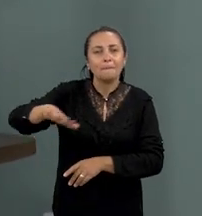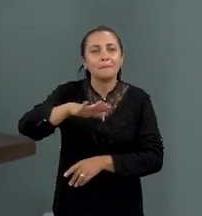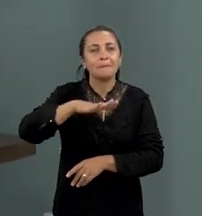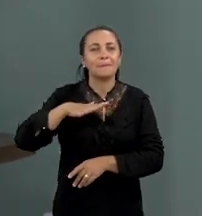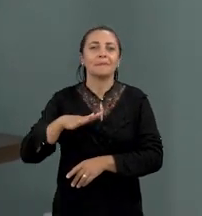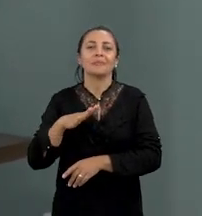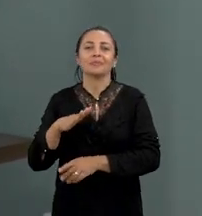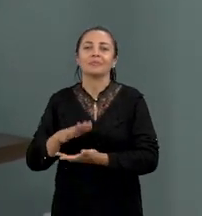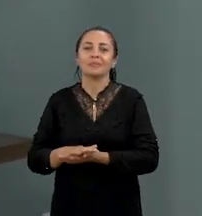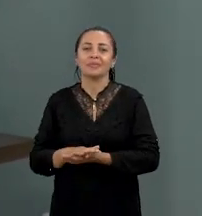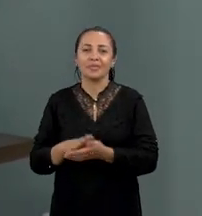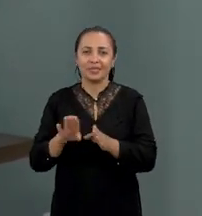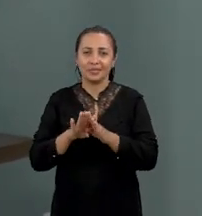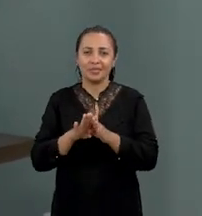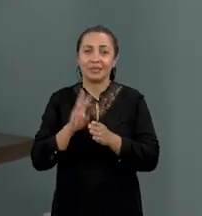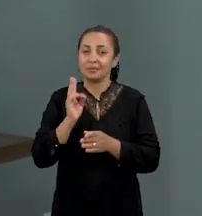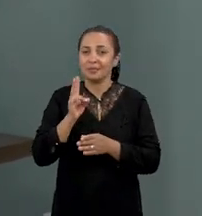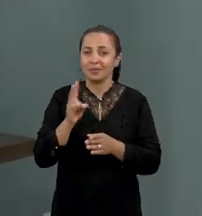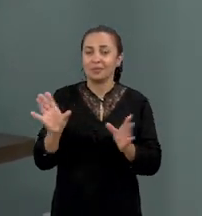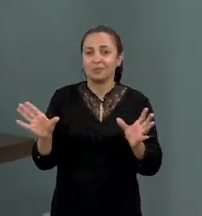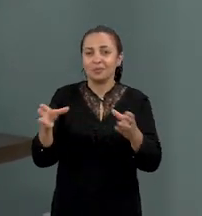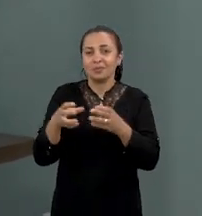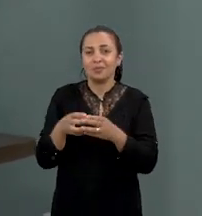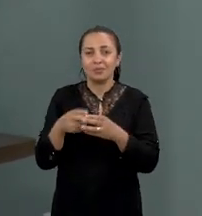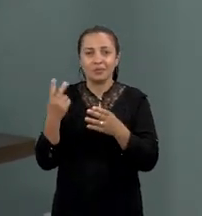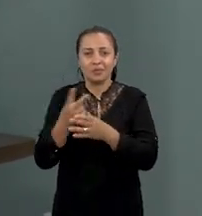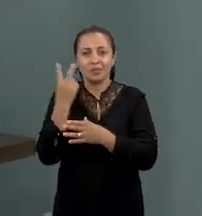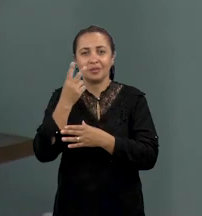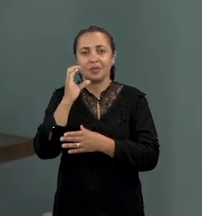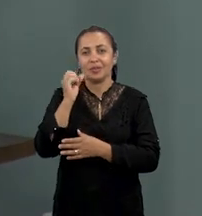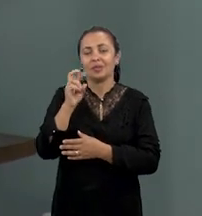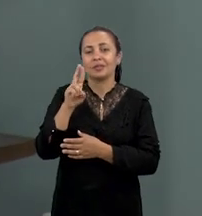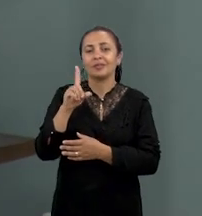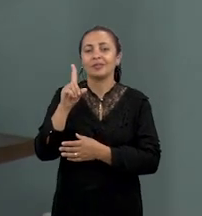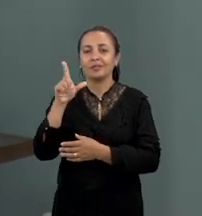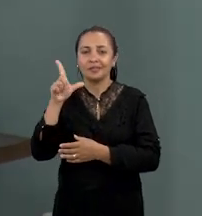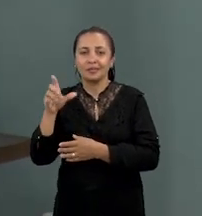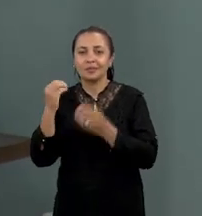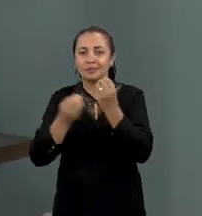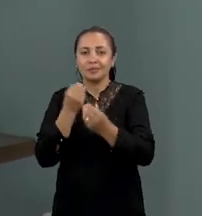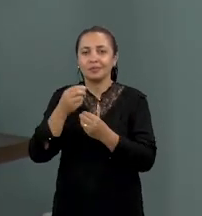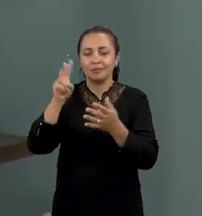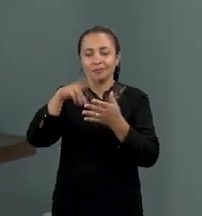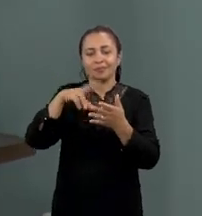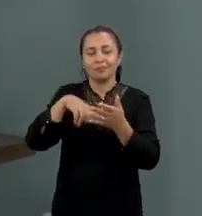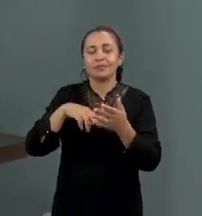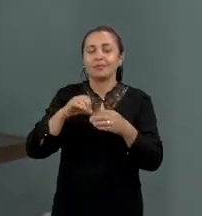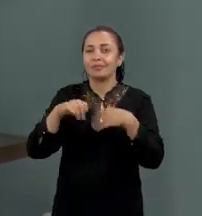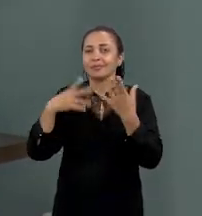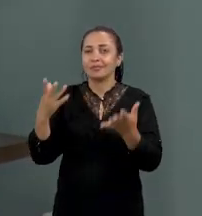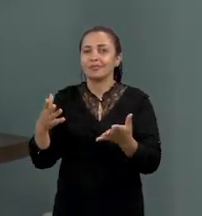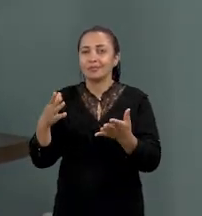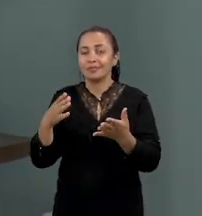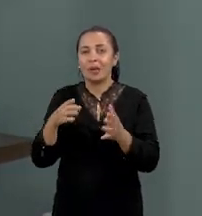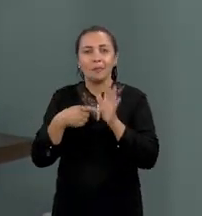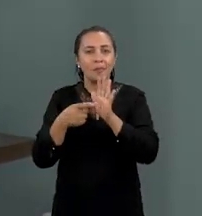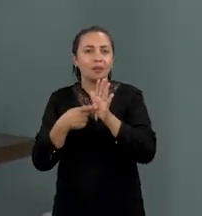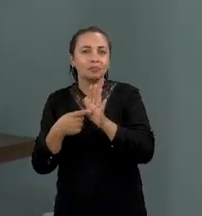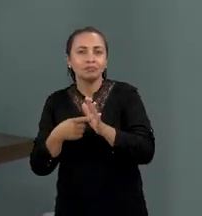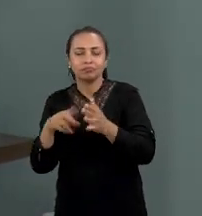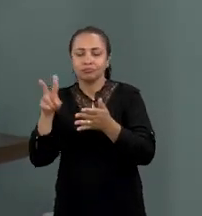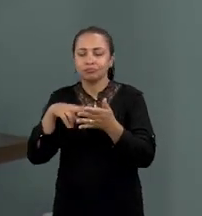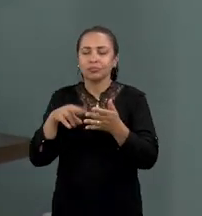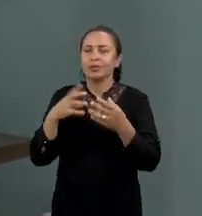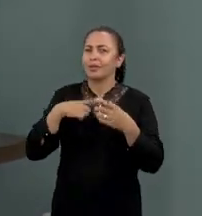nosso meio, e aí sempre numa abordagem que valorize o cordel enquanto literatura. Enquanto manifestação